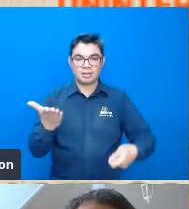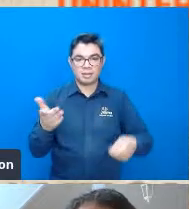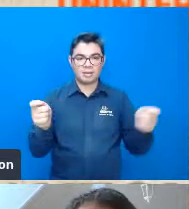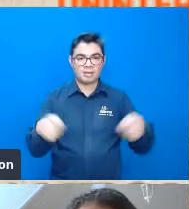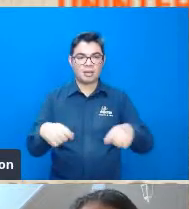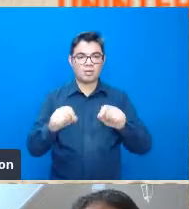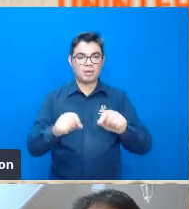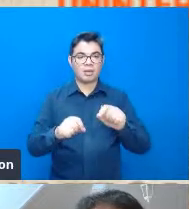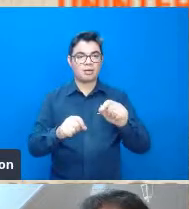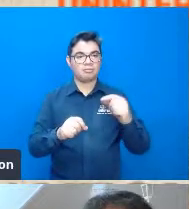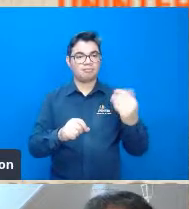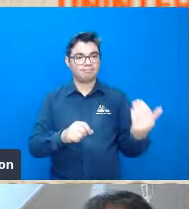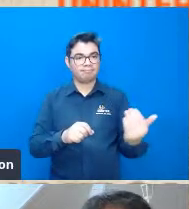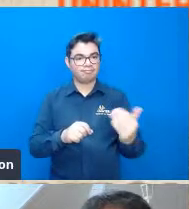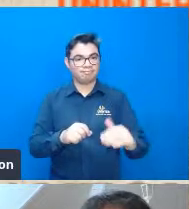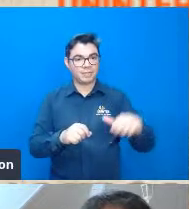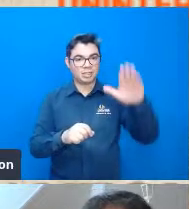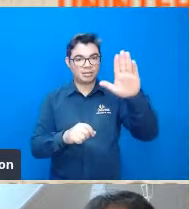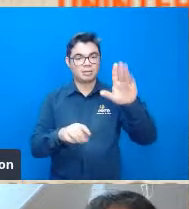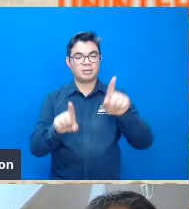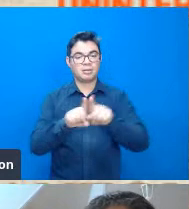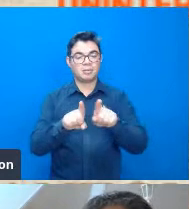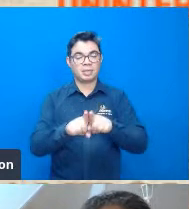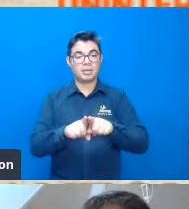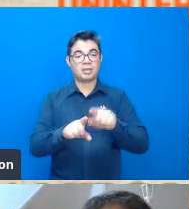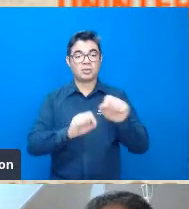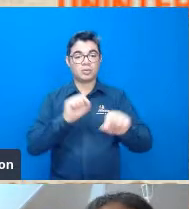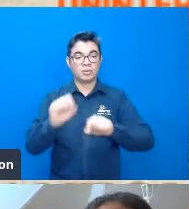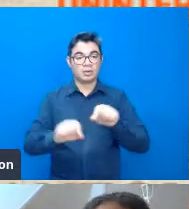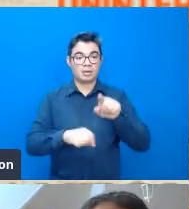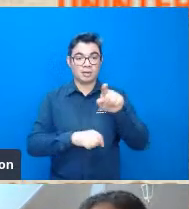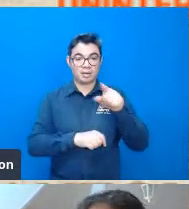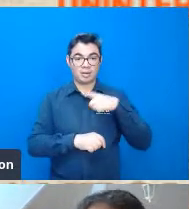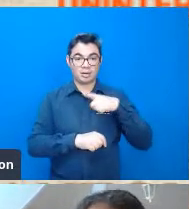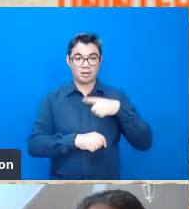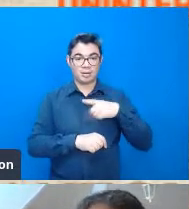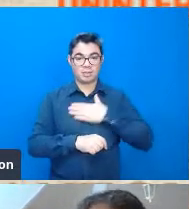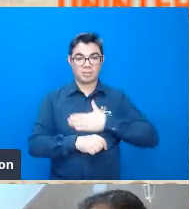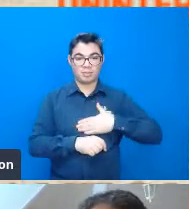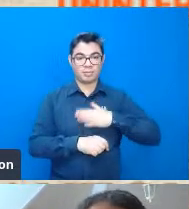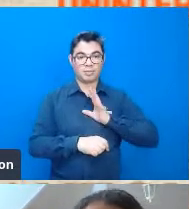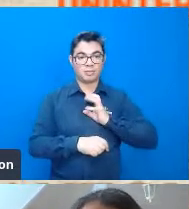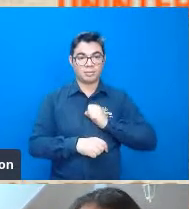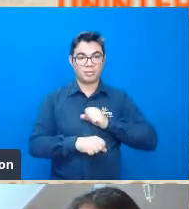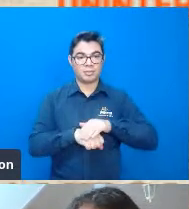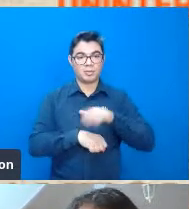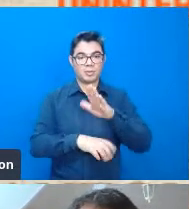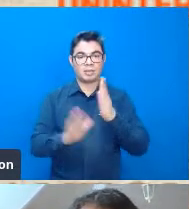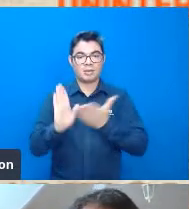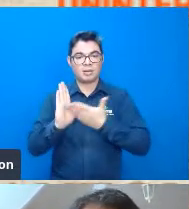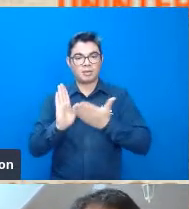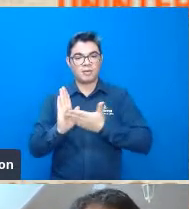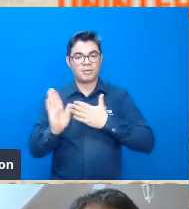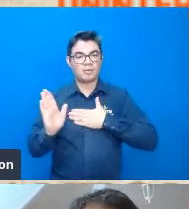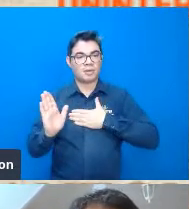um número muito elevado mas o Cristofoletti ele tinha como a grande paixão da vida dele os livros